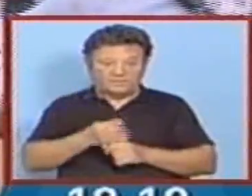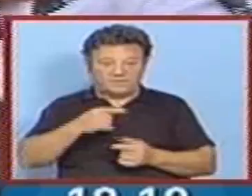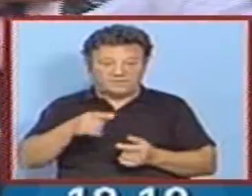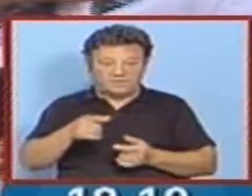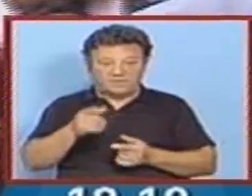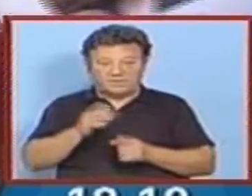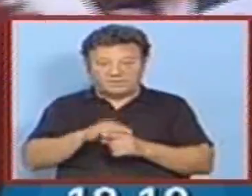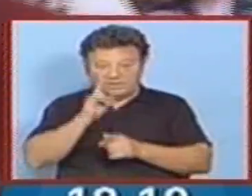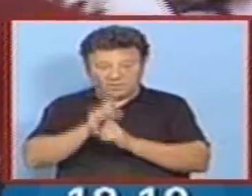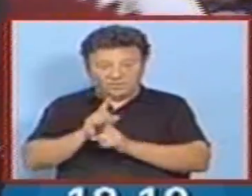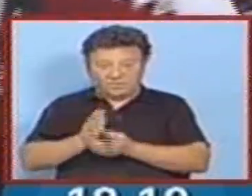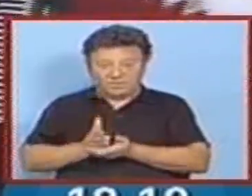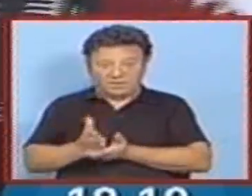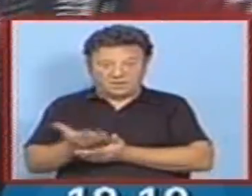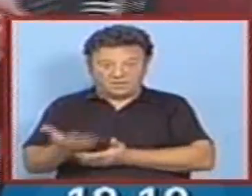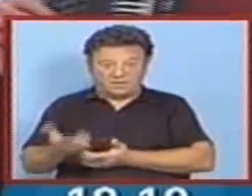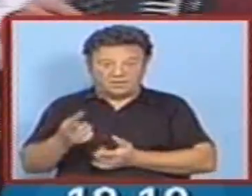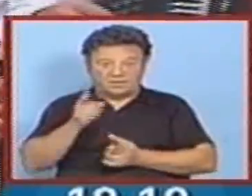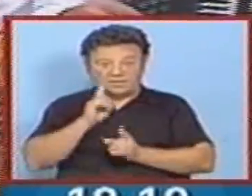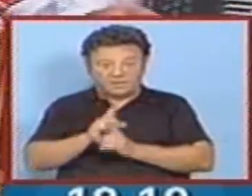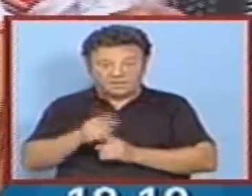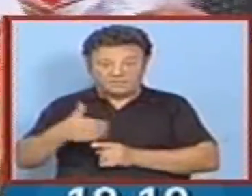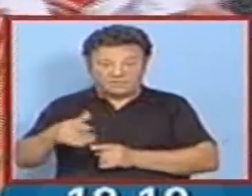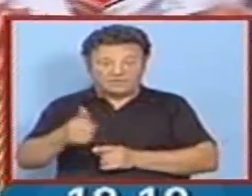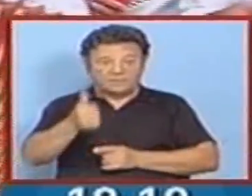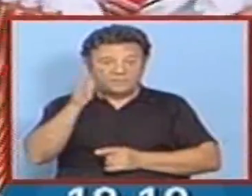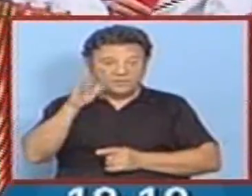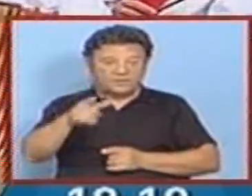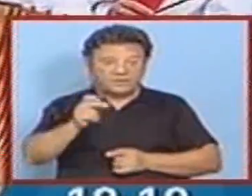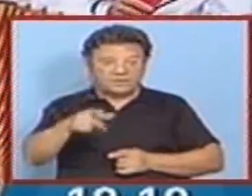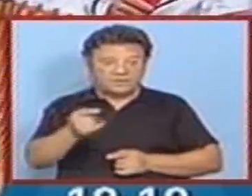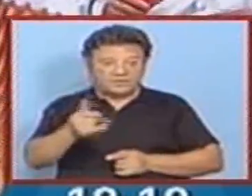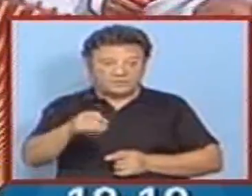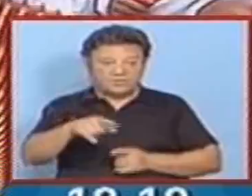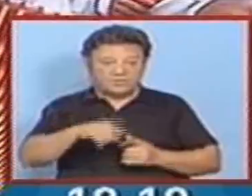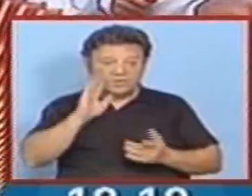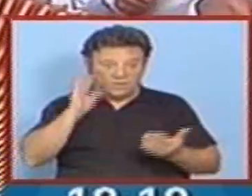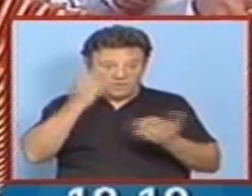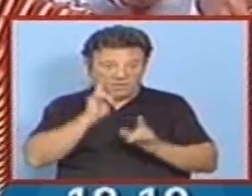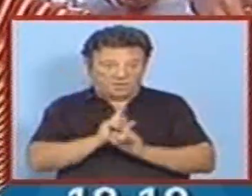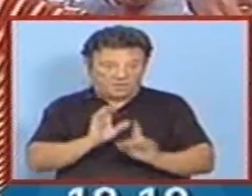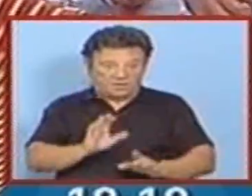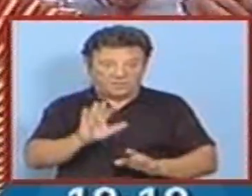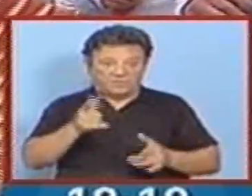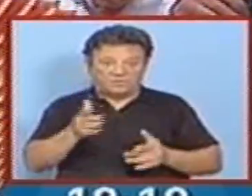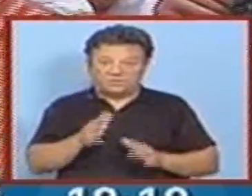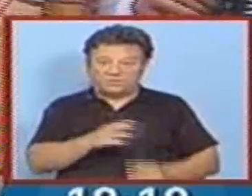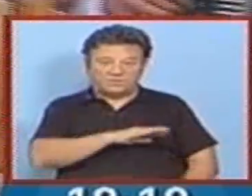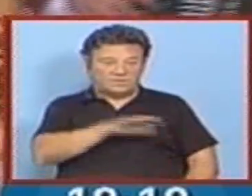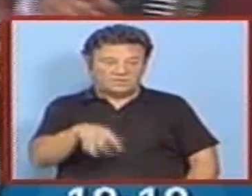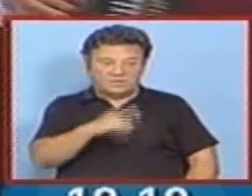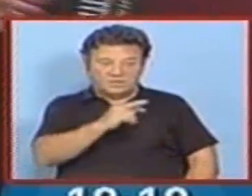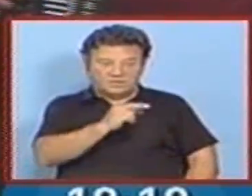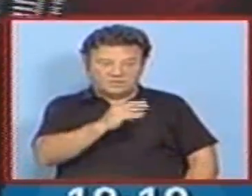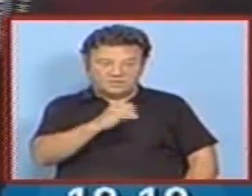A estas festas. E assim continua, e assim vai ser, boa tarde António, logo à noite. Quando